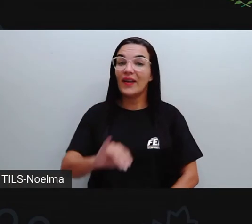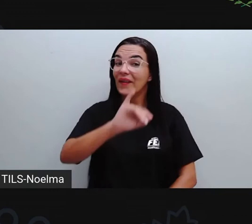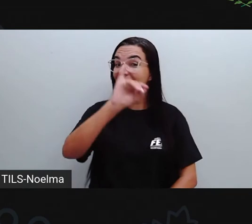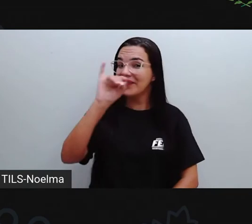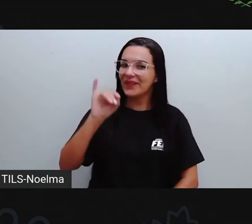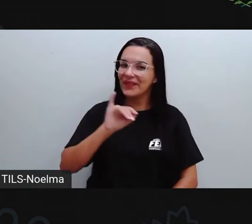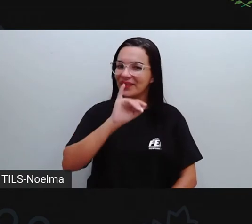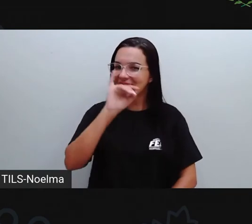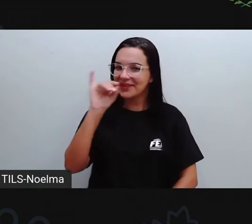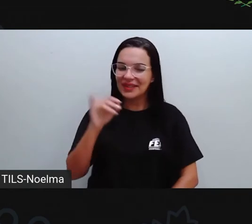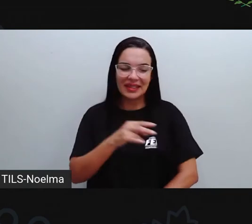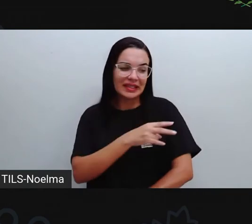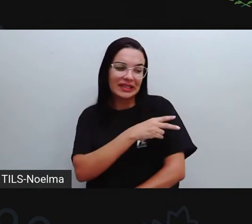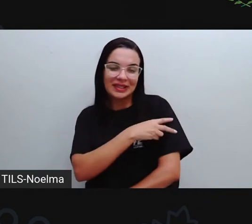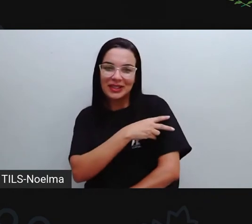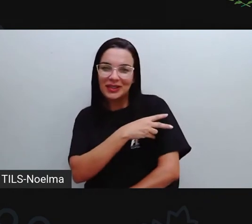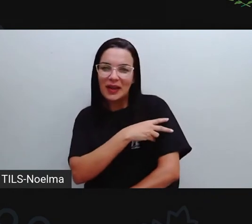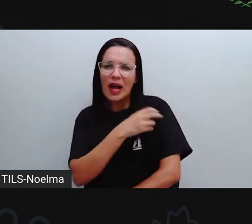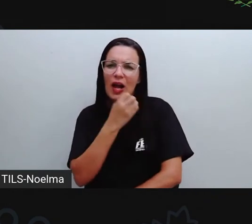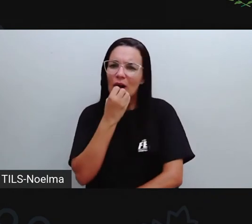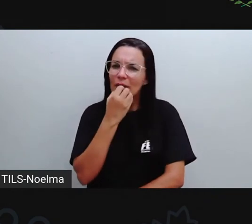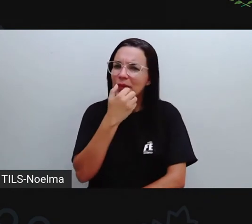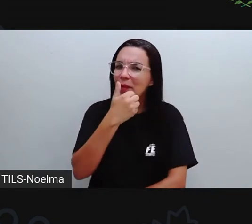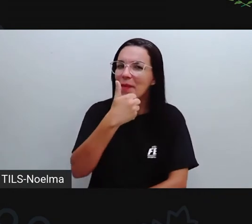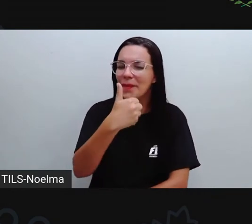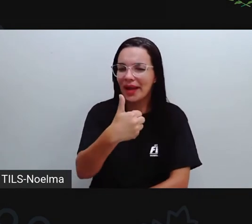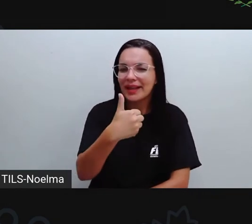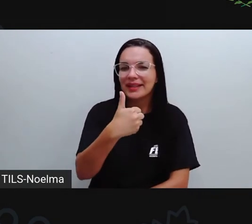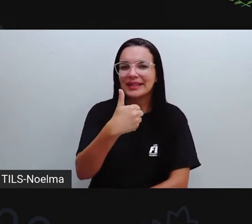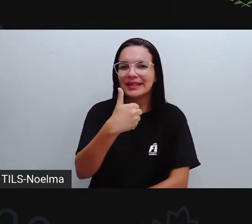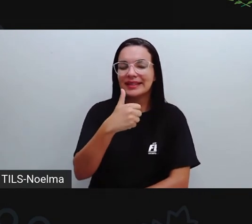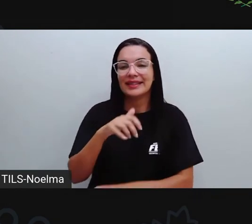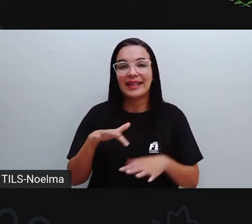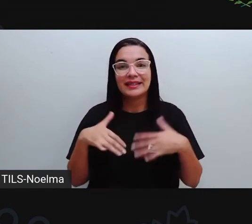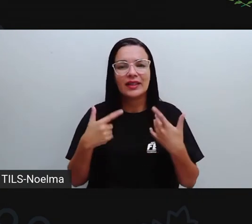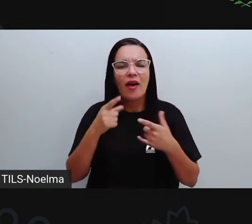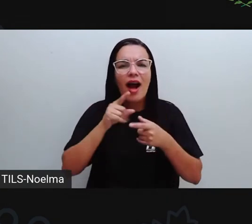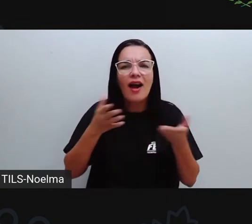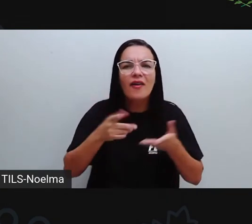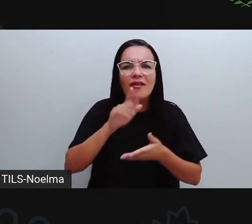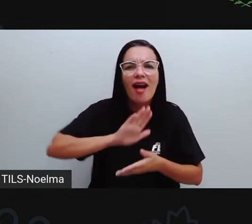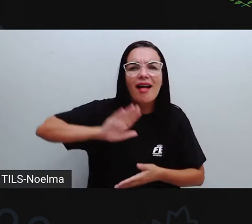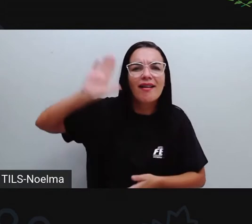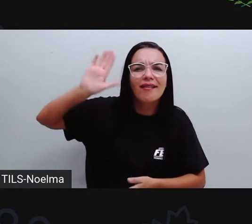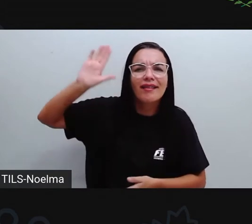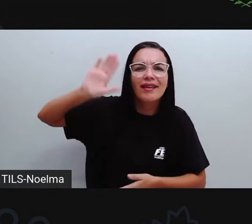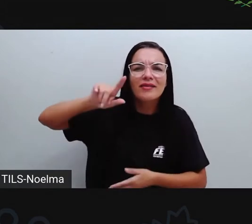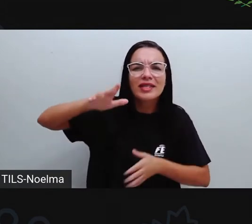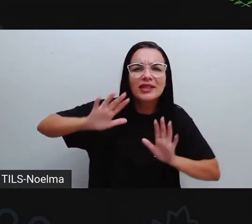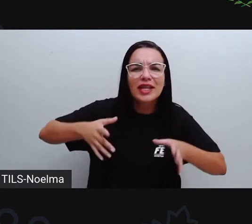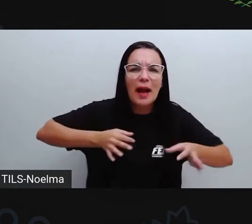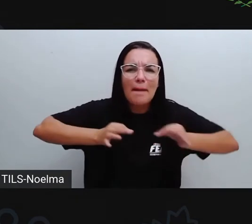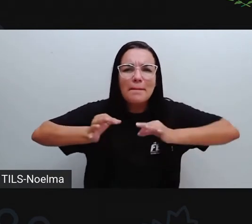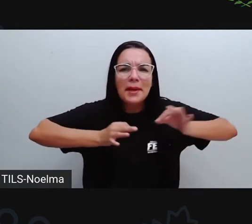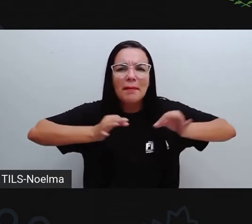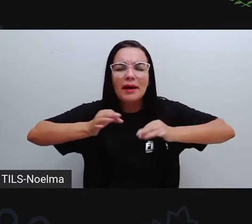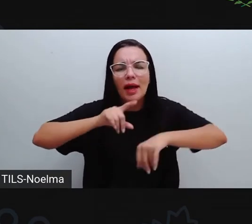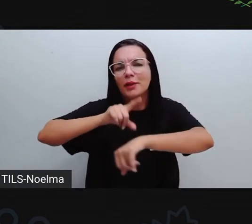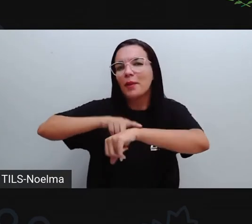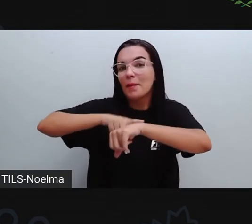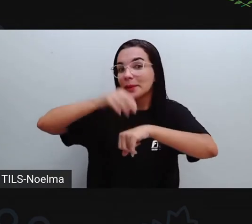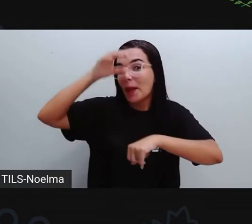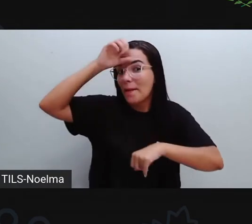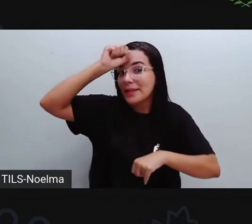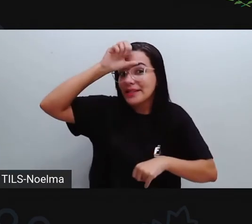Olá, segundo ano! Como estão, meus amores? Então, levanta aí a mão para prover quem está preparado para mais um momento de muita